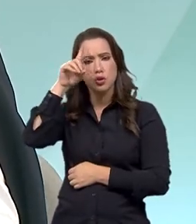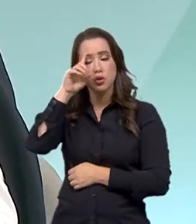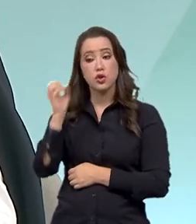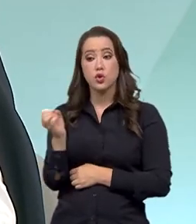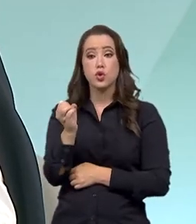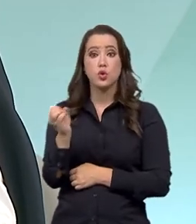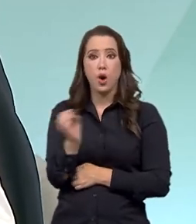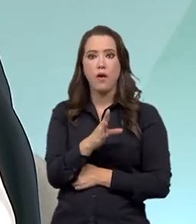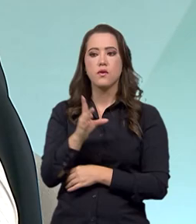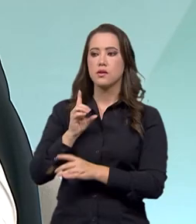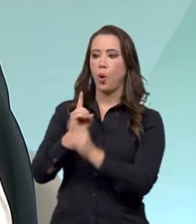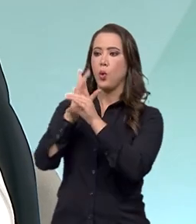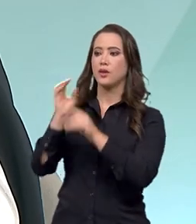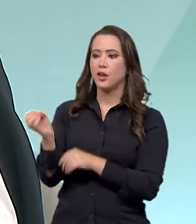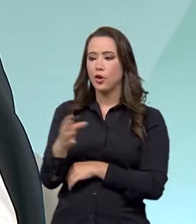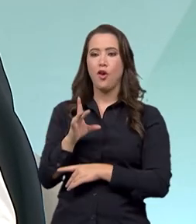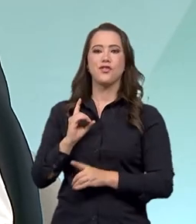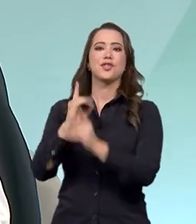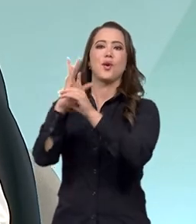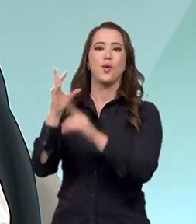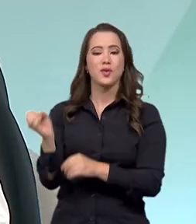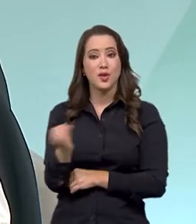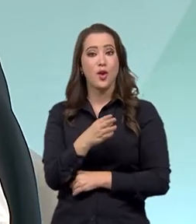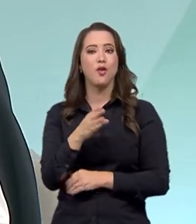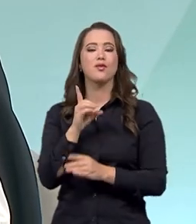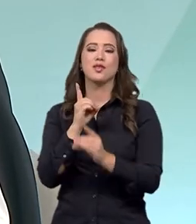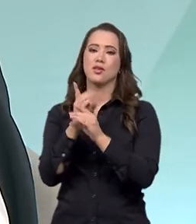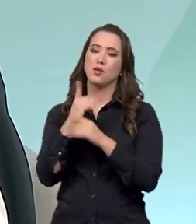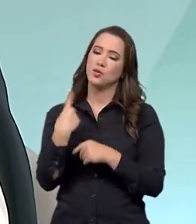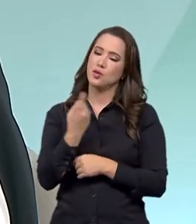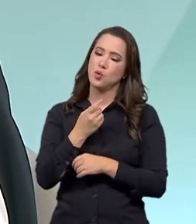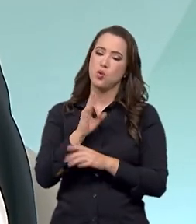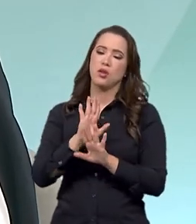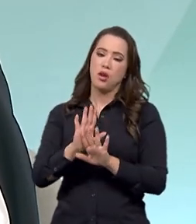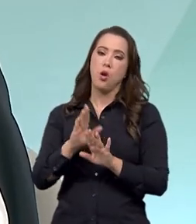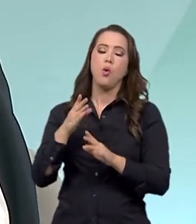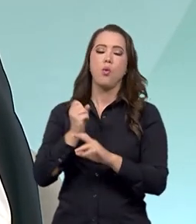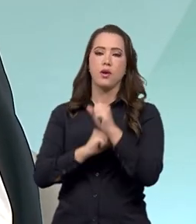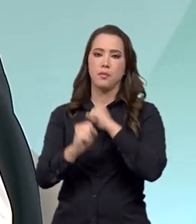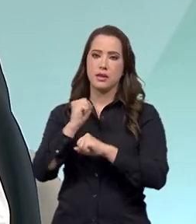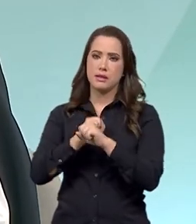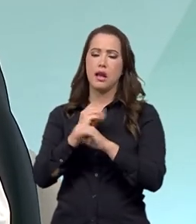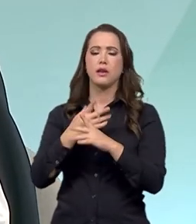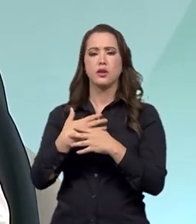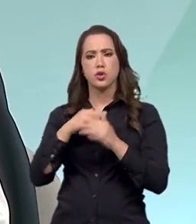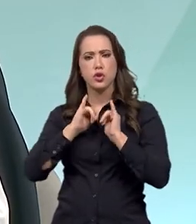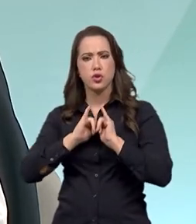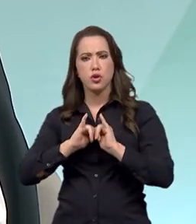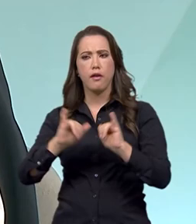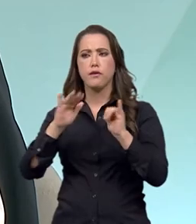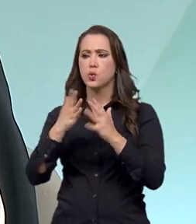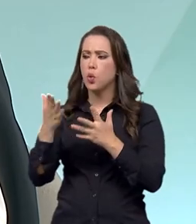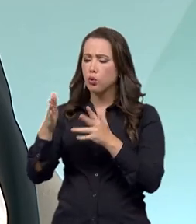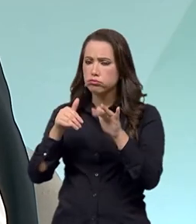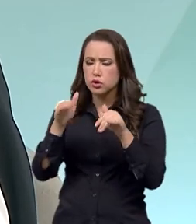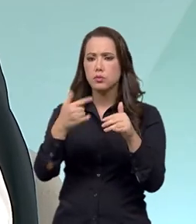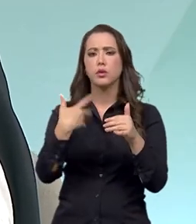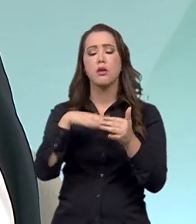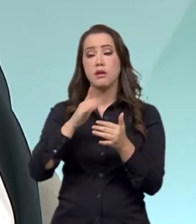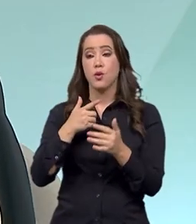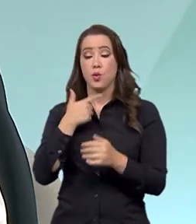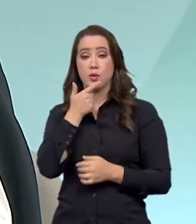campanha e tivemos aí o sucesso de garantir um aumento de 40% no cadastro desses sítios